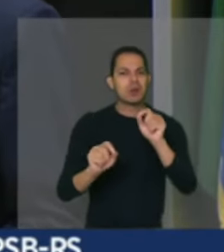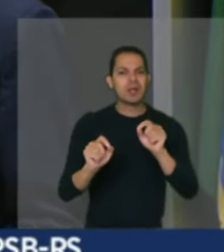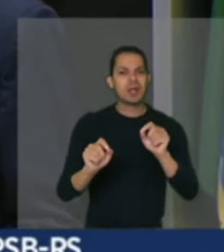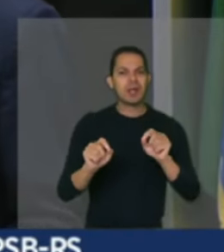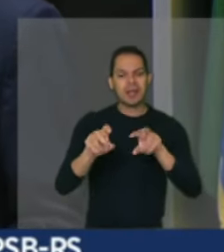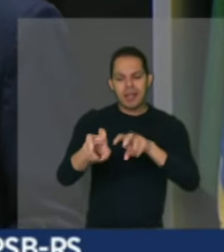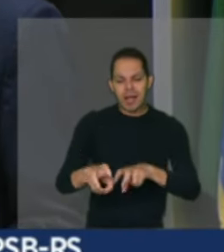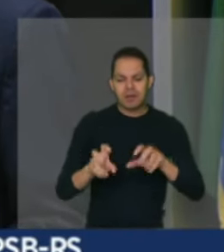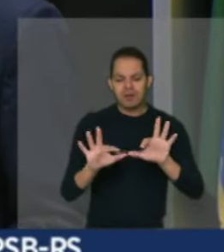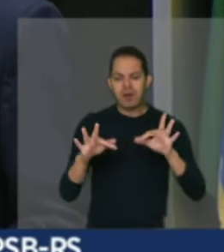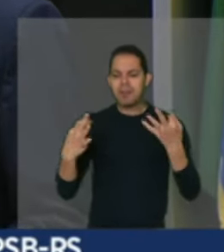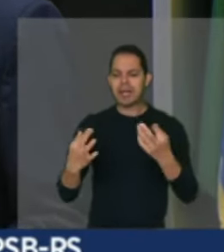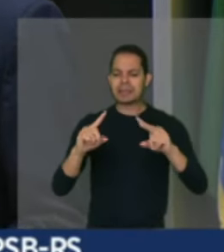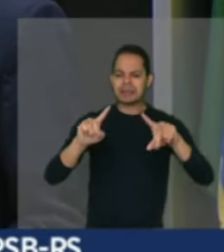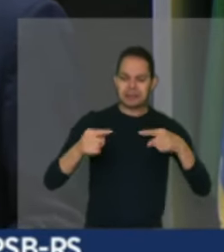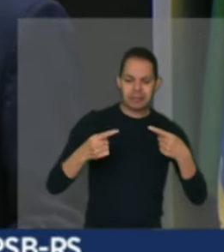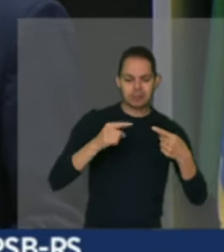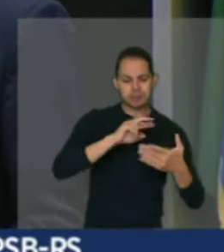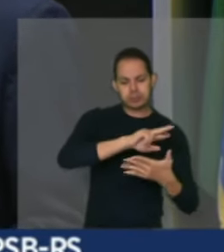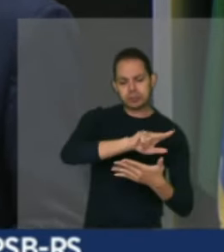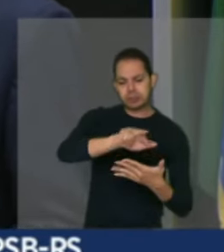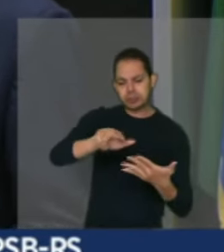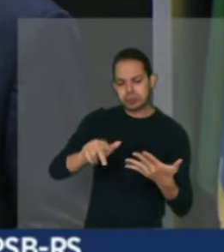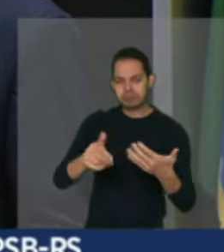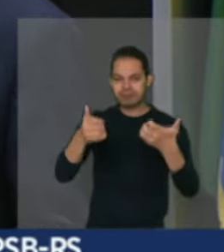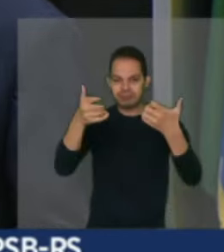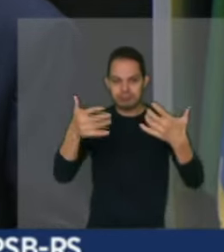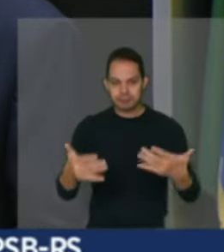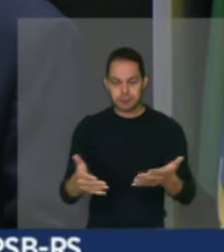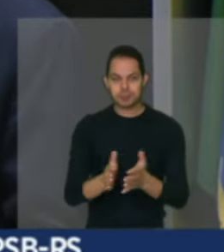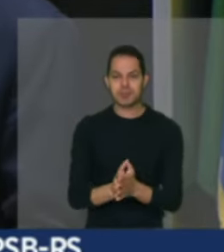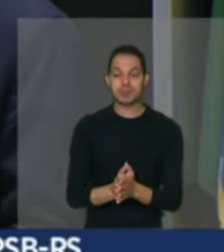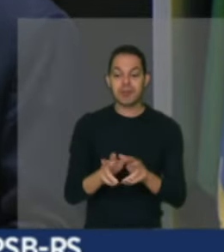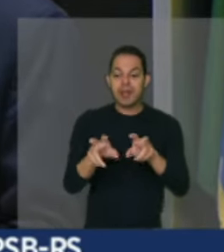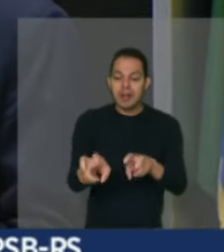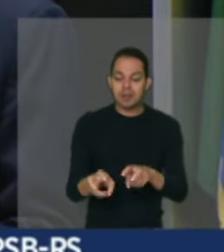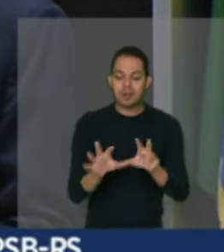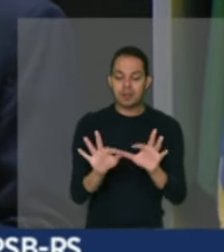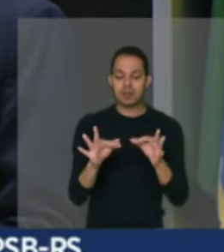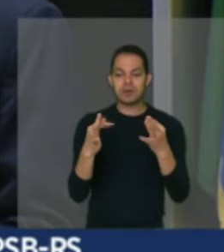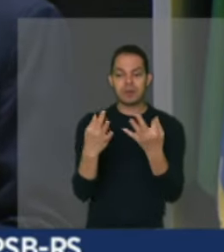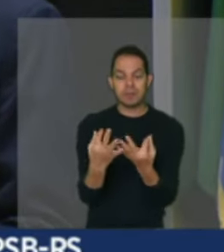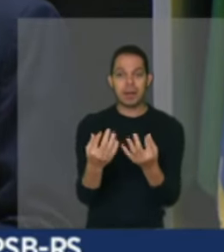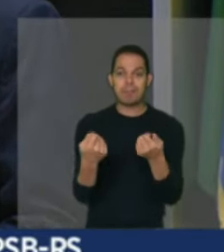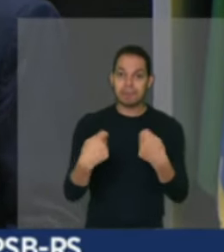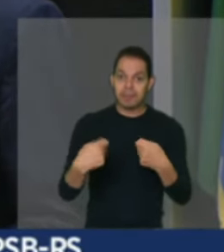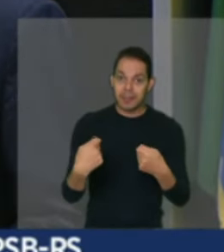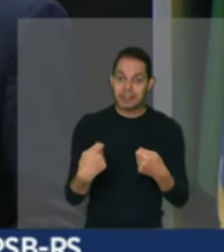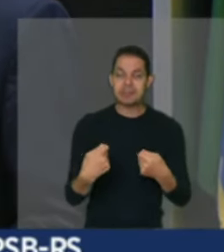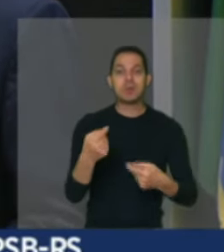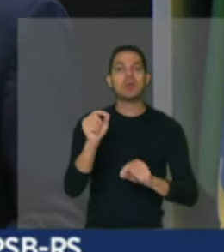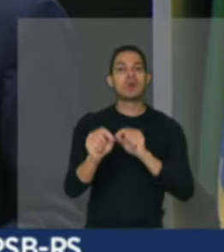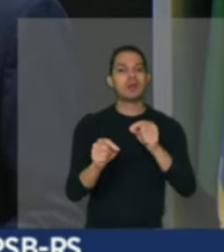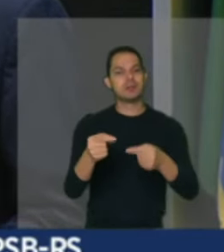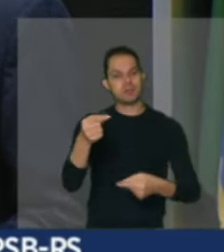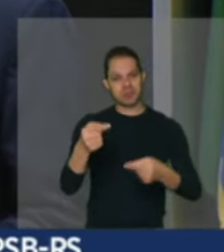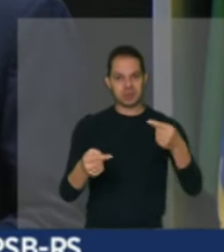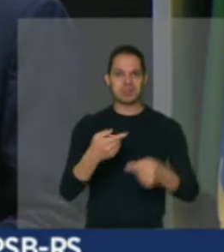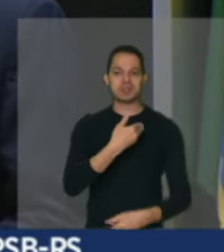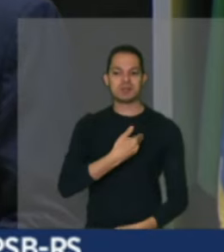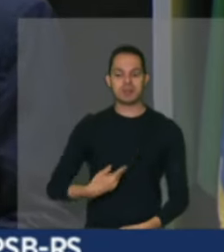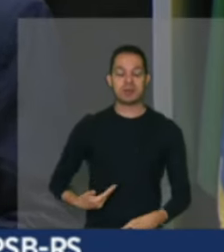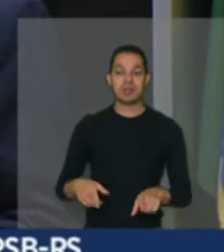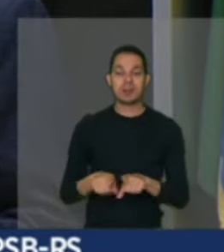familiar. A agricultura familiar não vive sem políticas públicas. Ou como disse o Papa